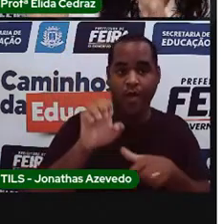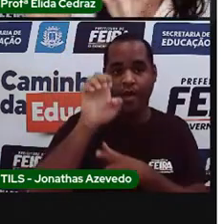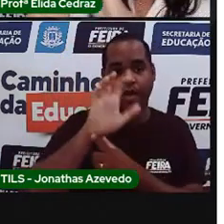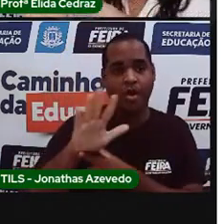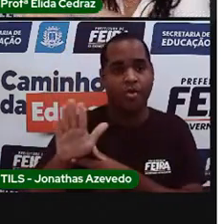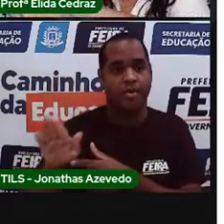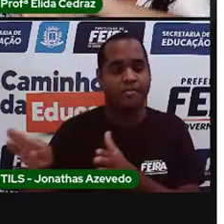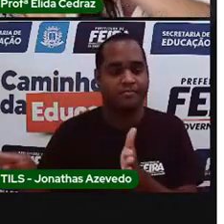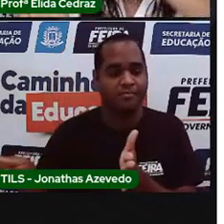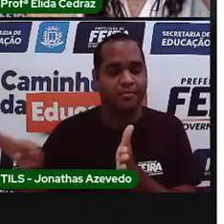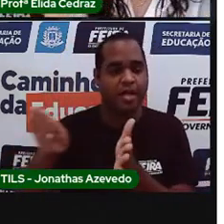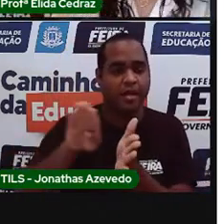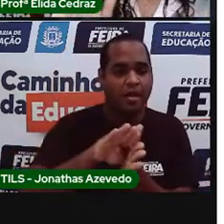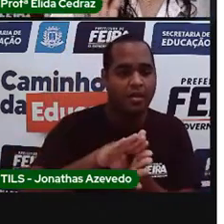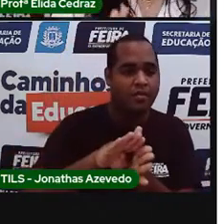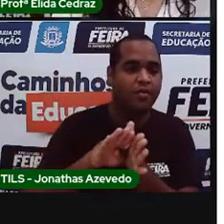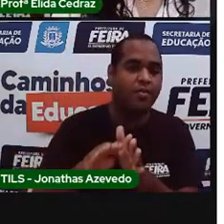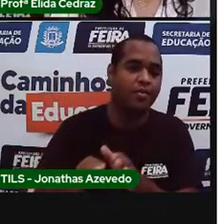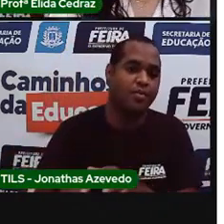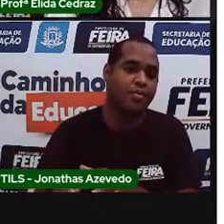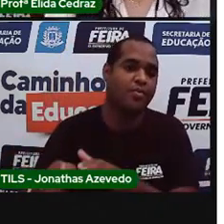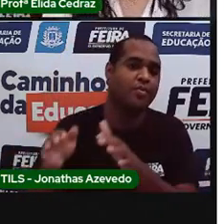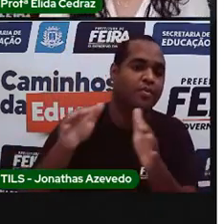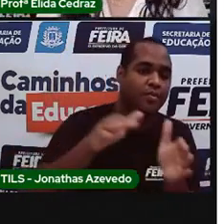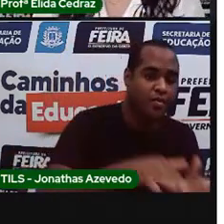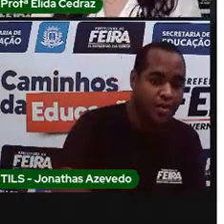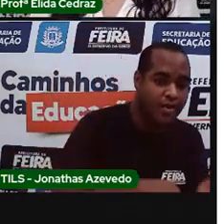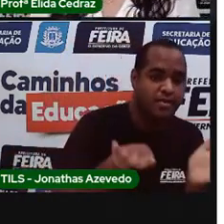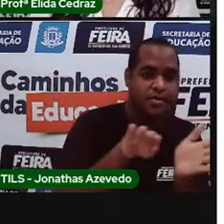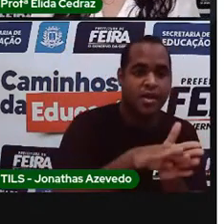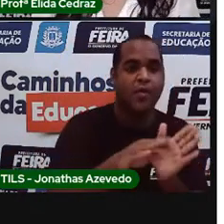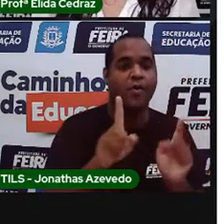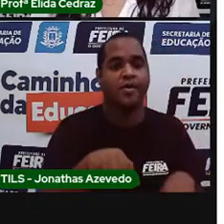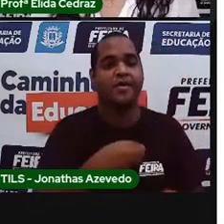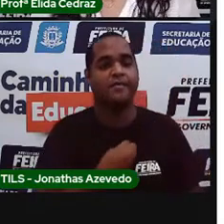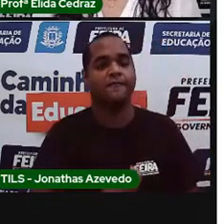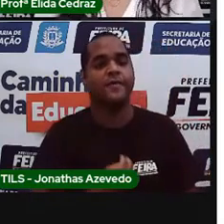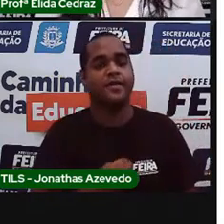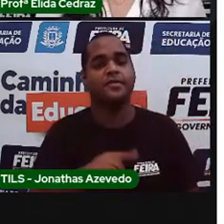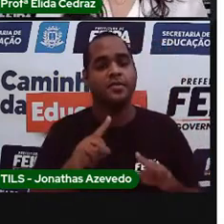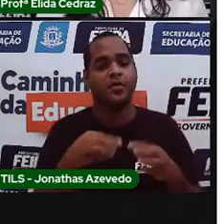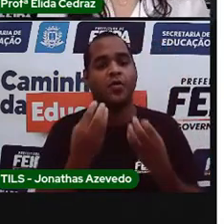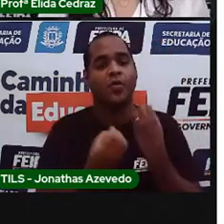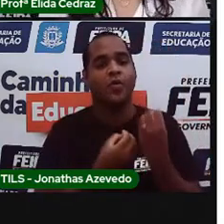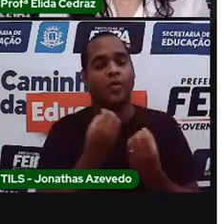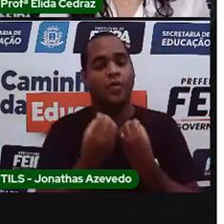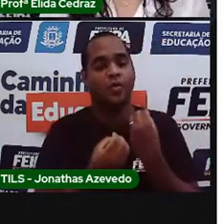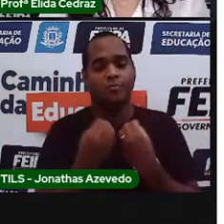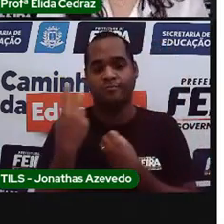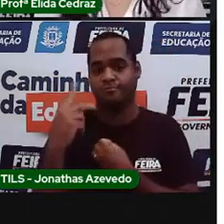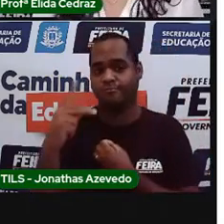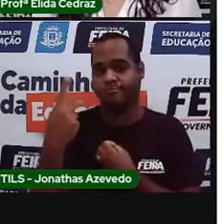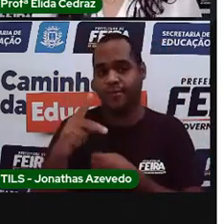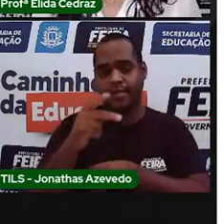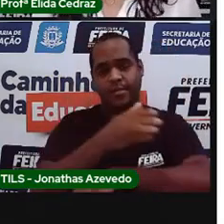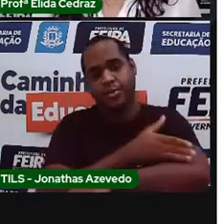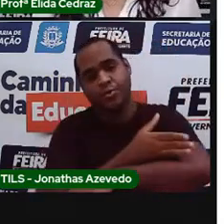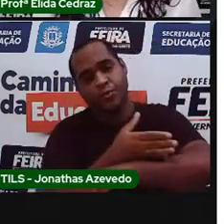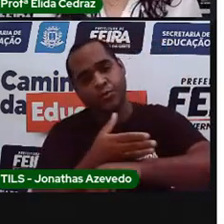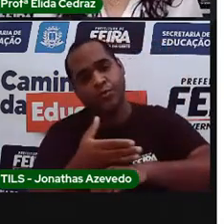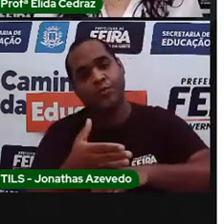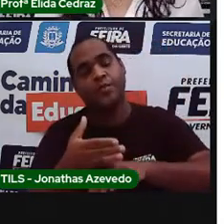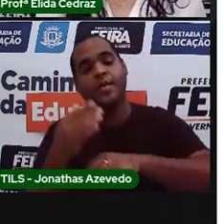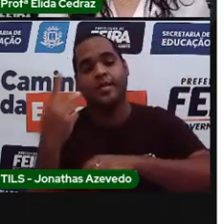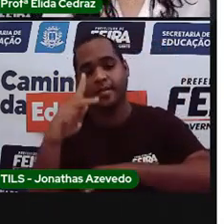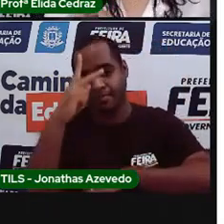e atravessaram todo o oceano e chegaram aqui, eles também conservaram as tradições do seu